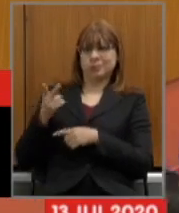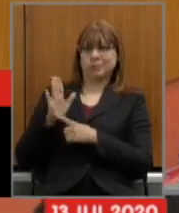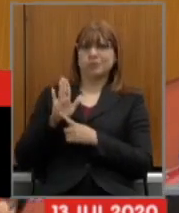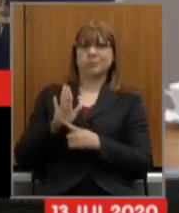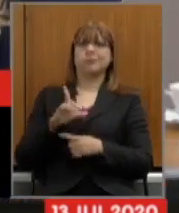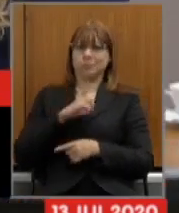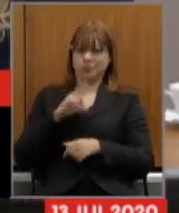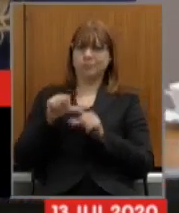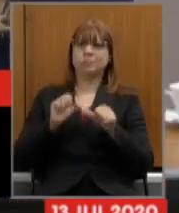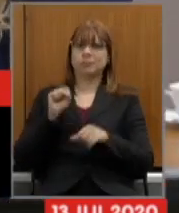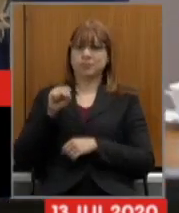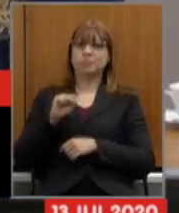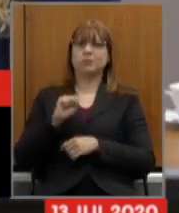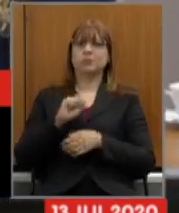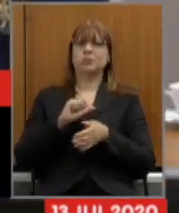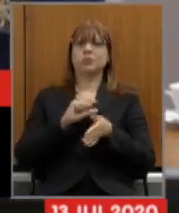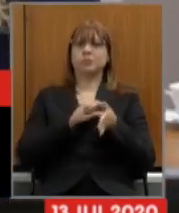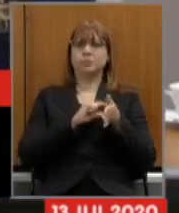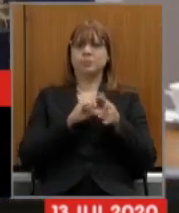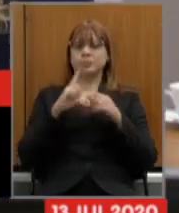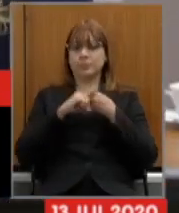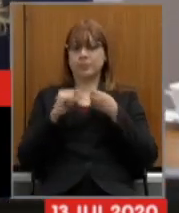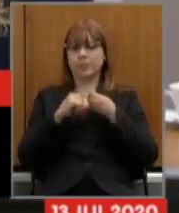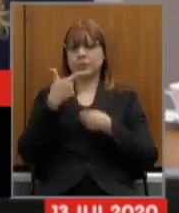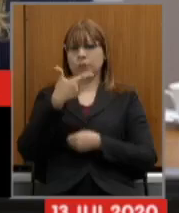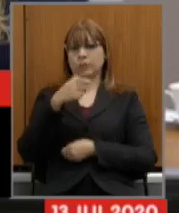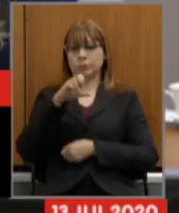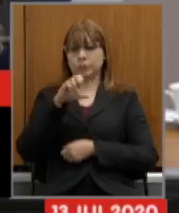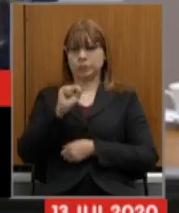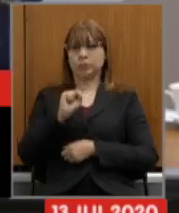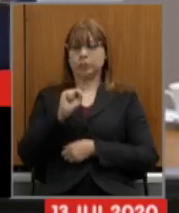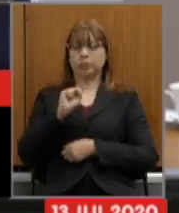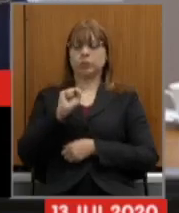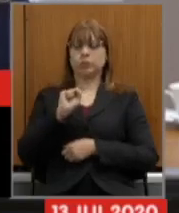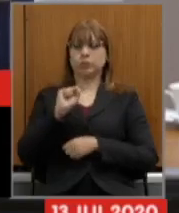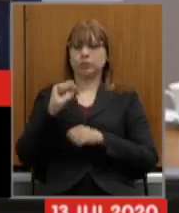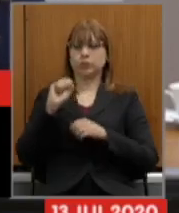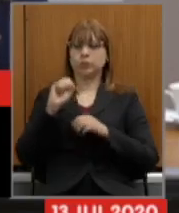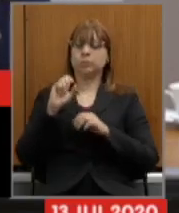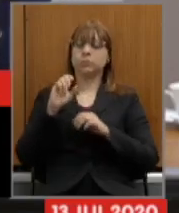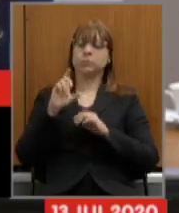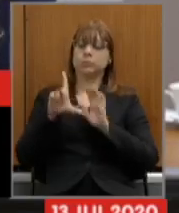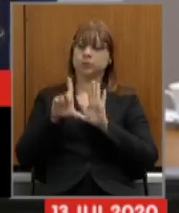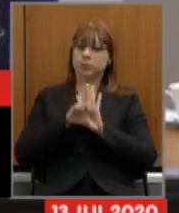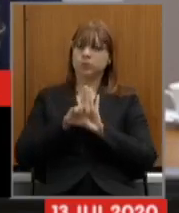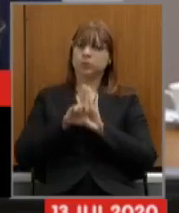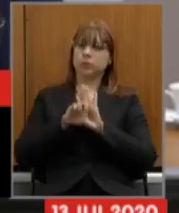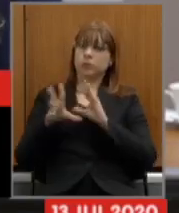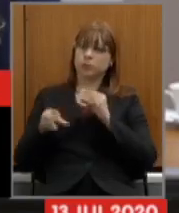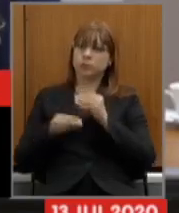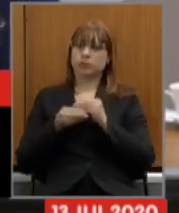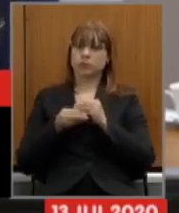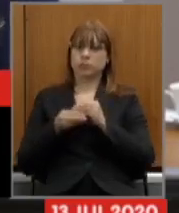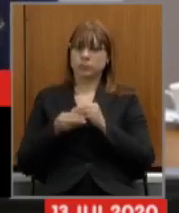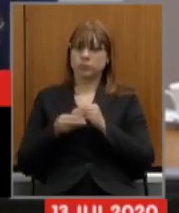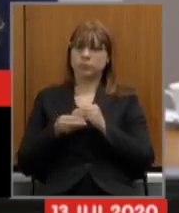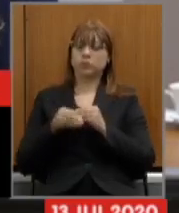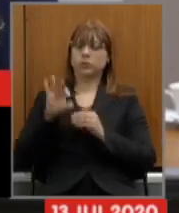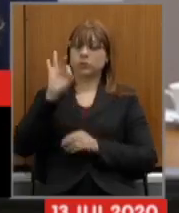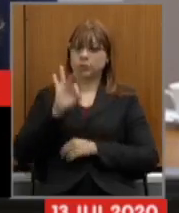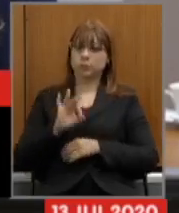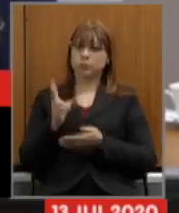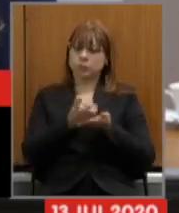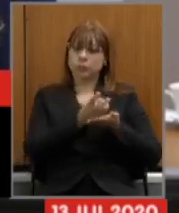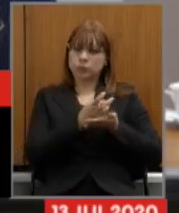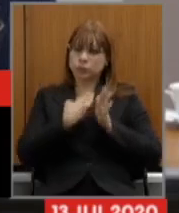sim artigo 28 do projeto de lei complementar as alíquotas de contribuição mensal segurados ativos